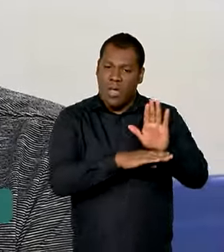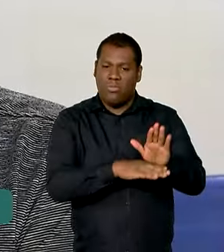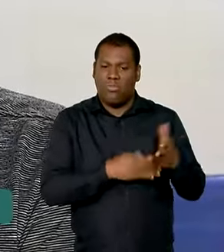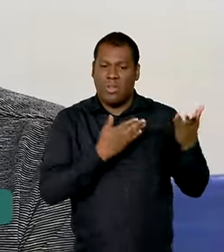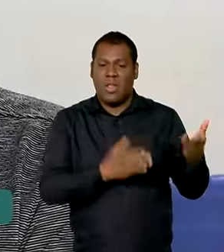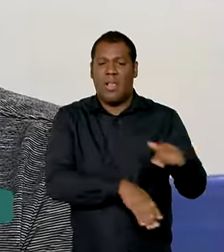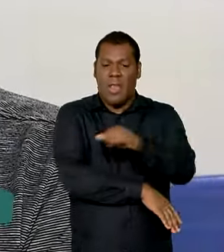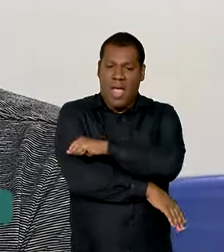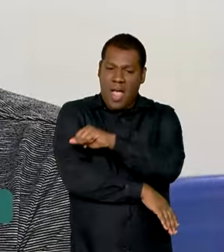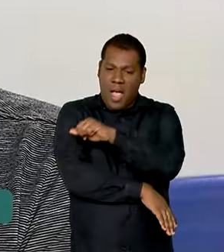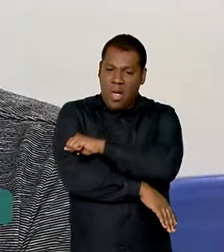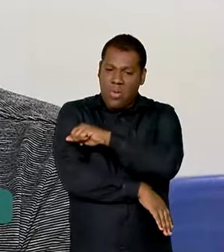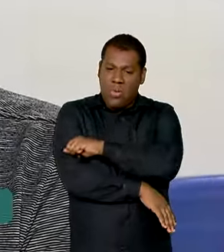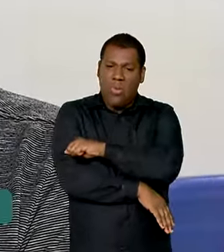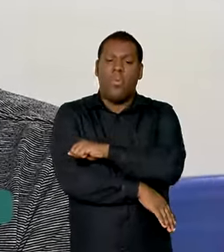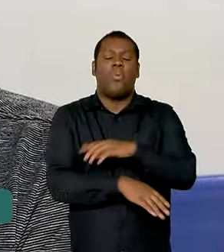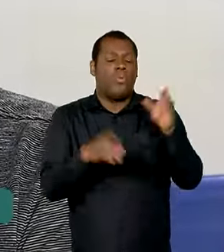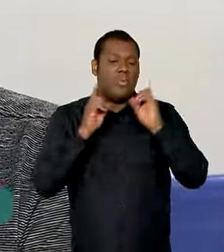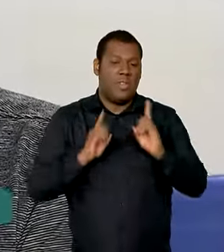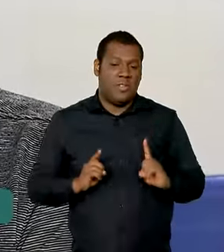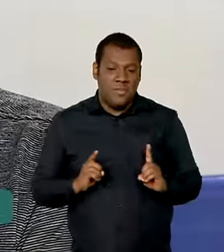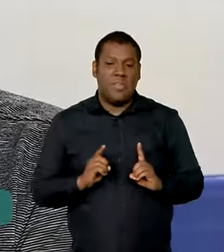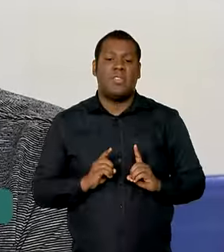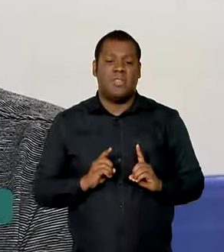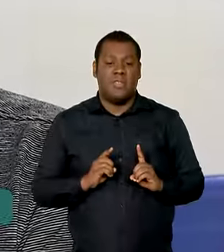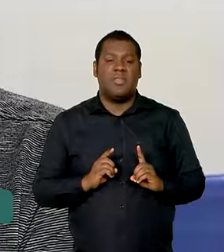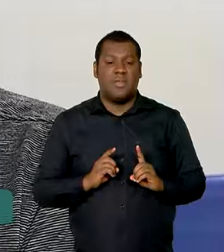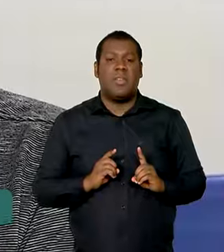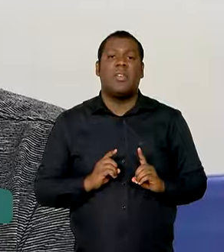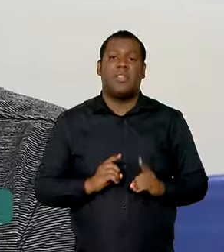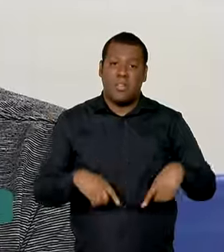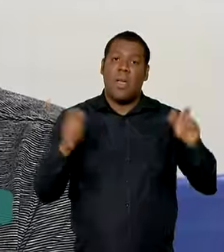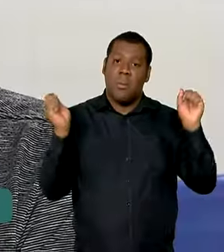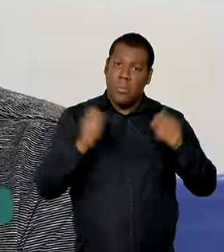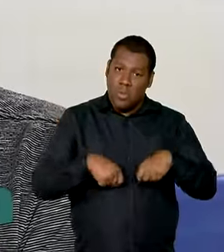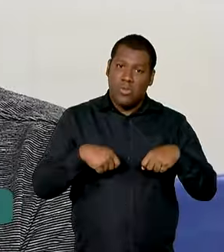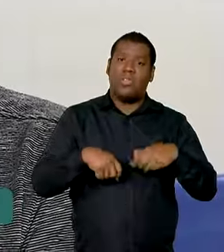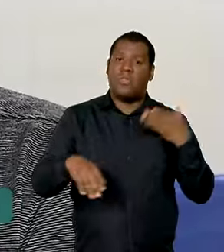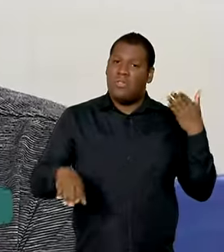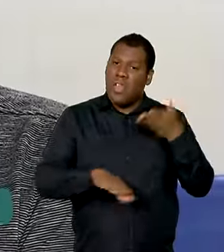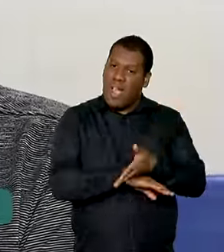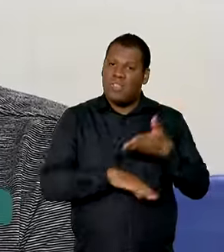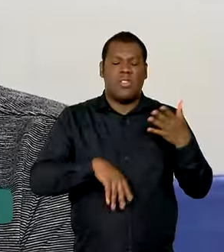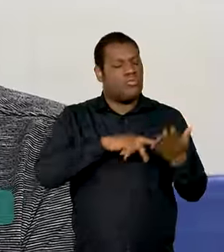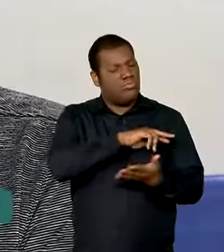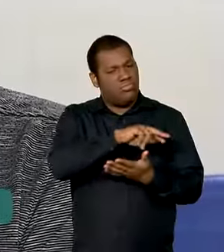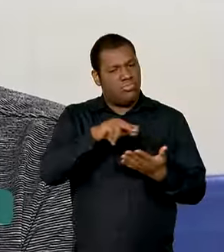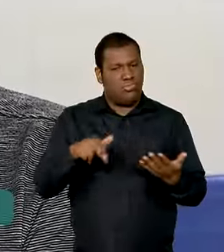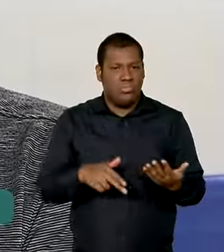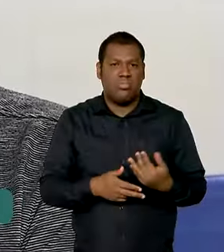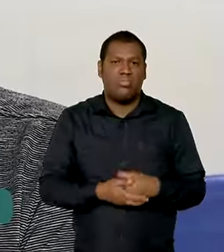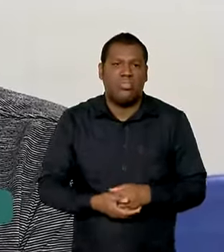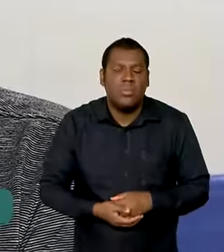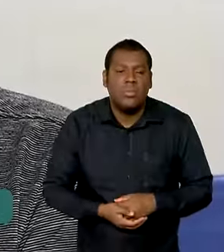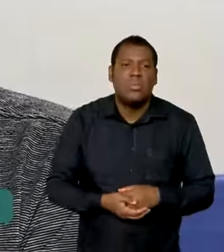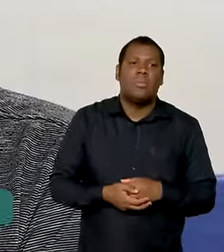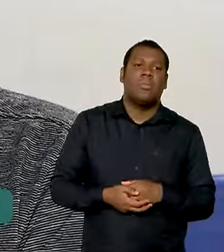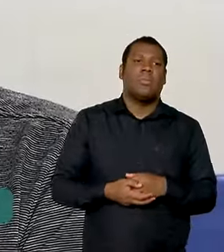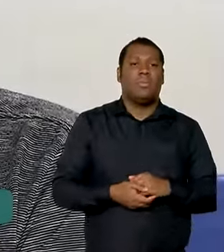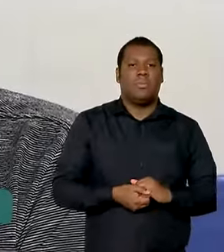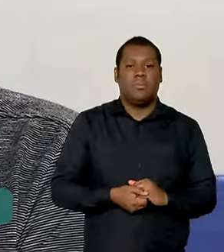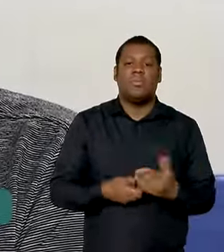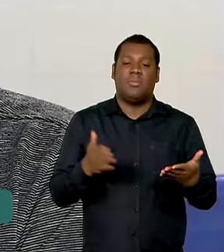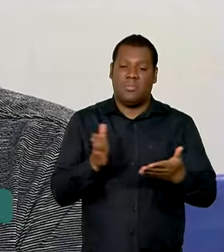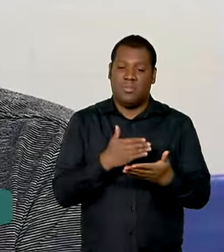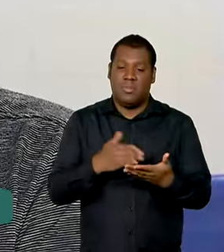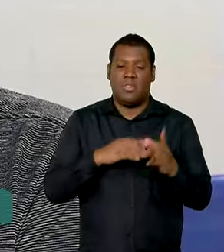estar concorrendo em igualdade com os outros alunos que têm em mãos os livros em tinta e eles, até então, eles não têm esse livro